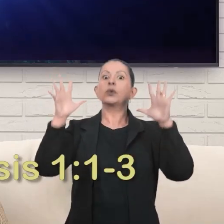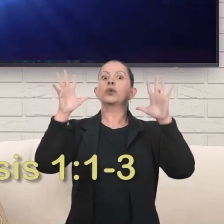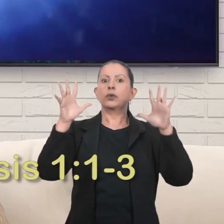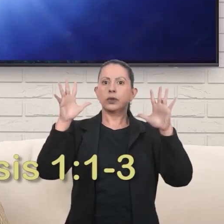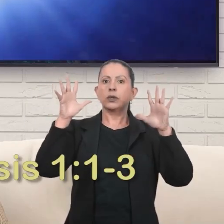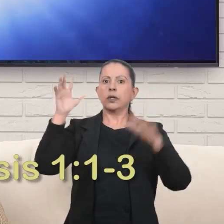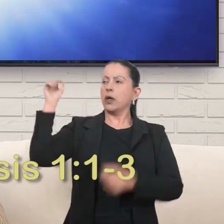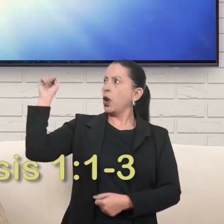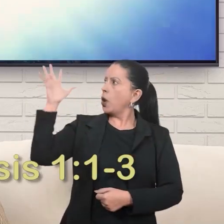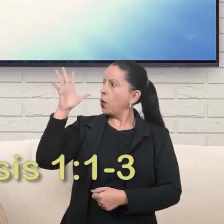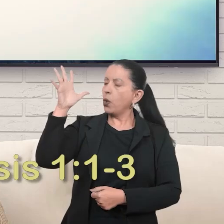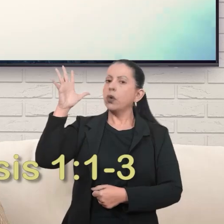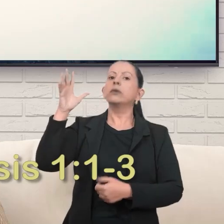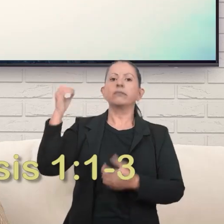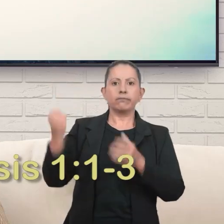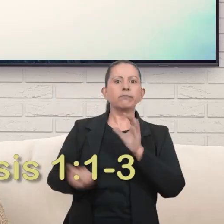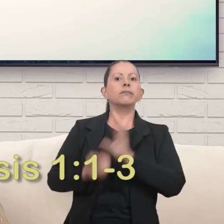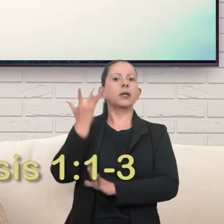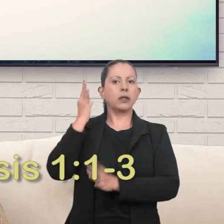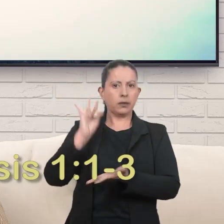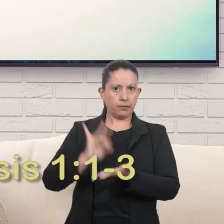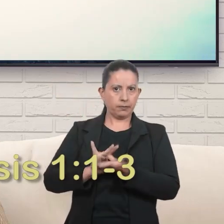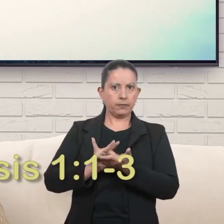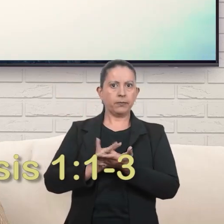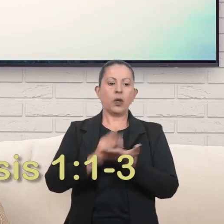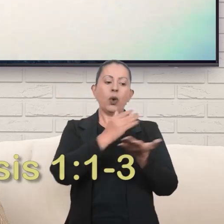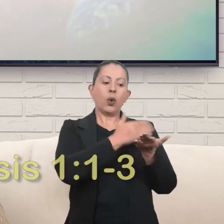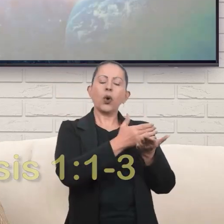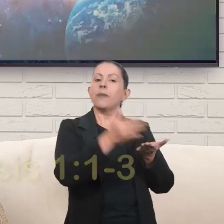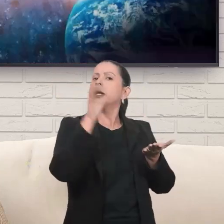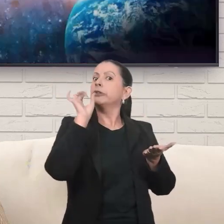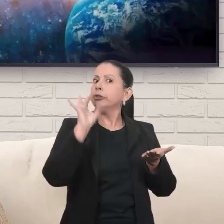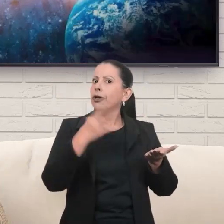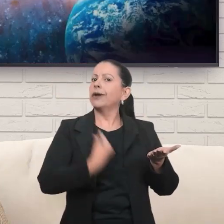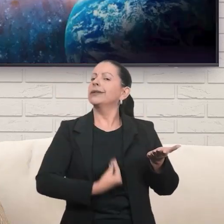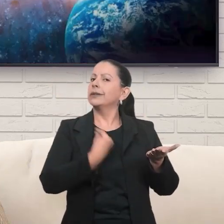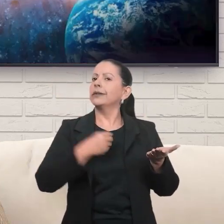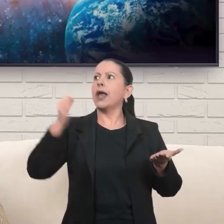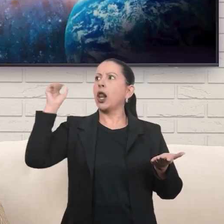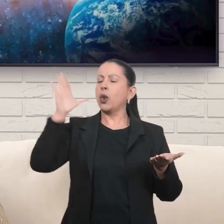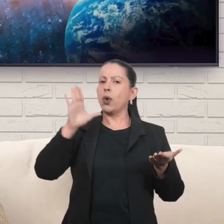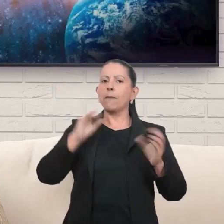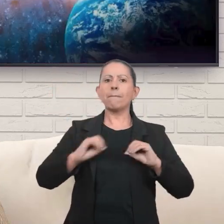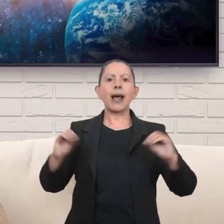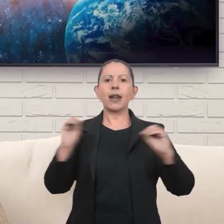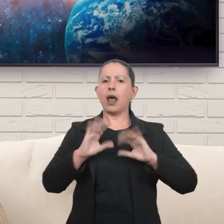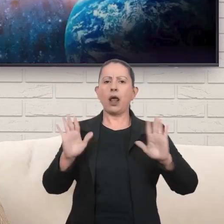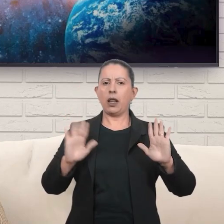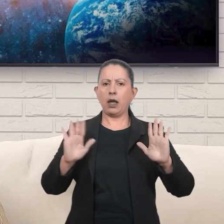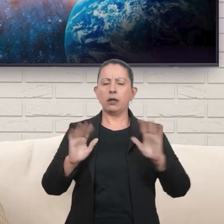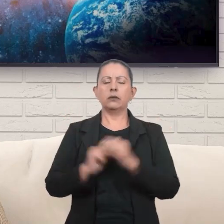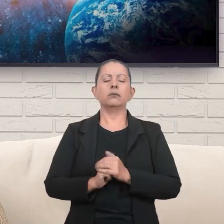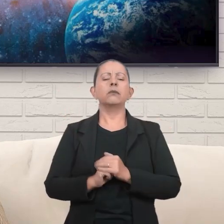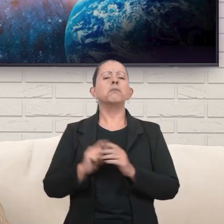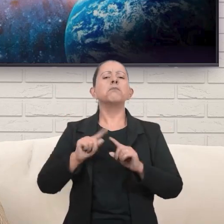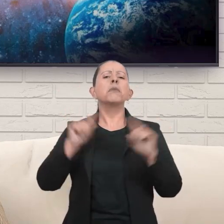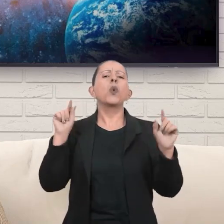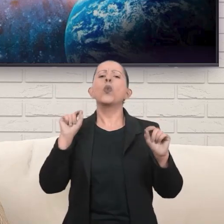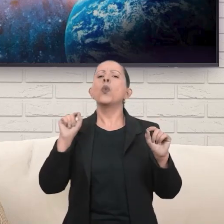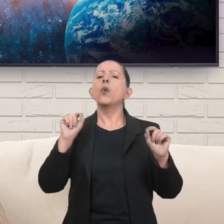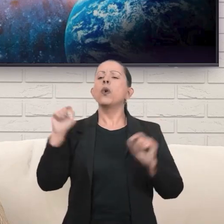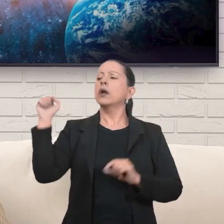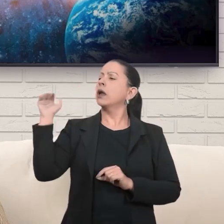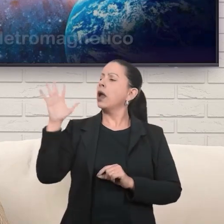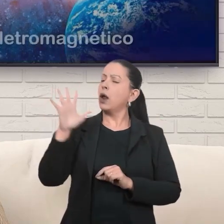E a luz se fez. No princípio só existia luz, mais nada. Mas o que é